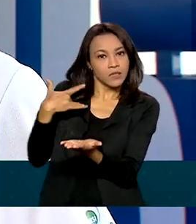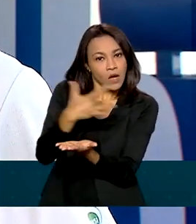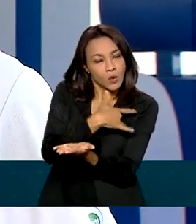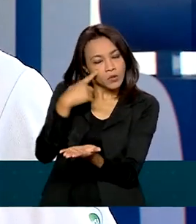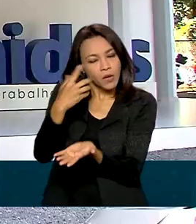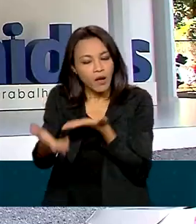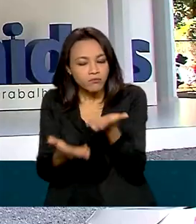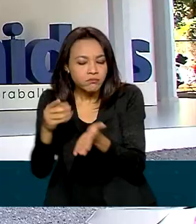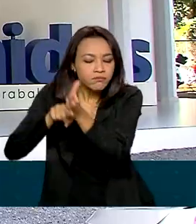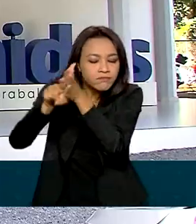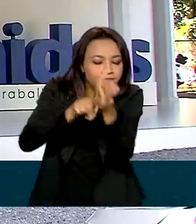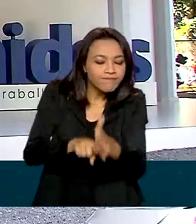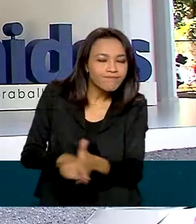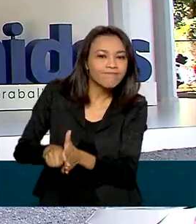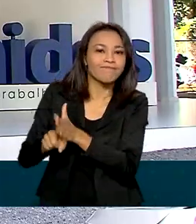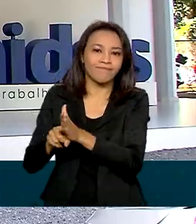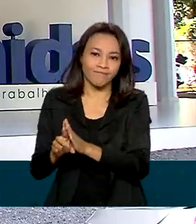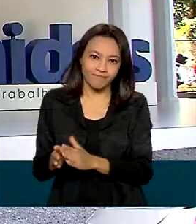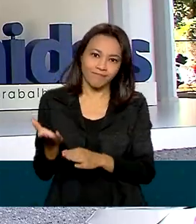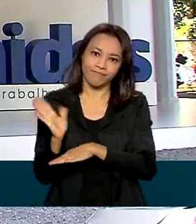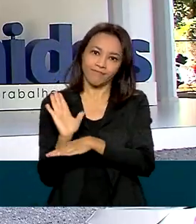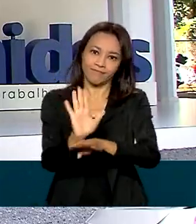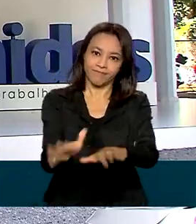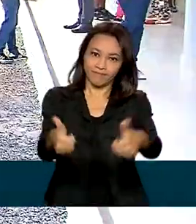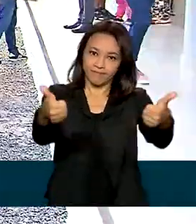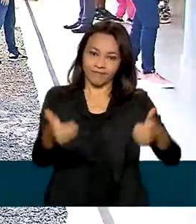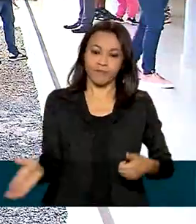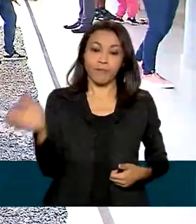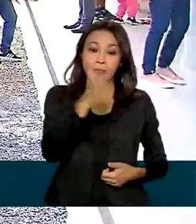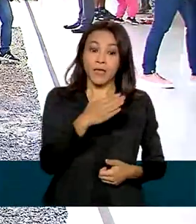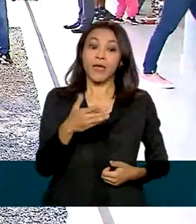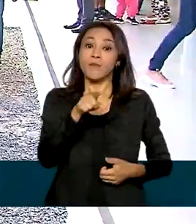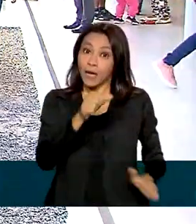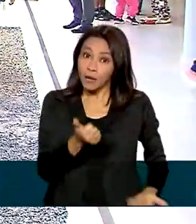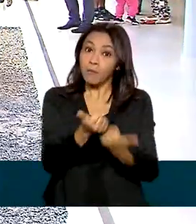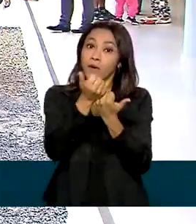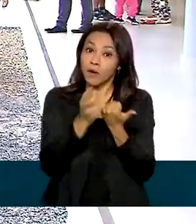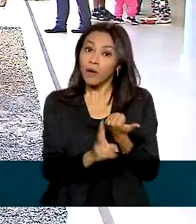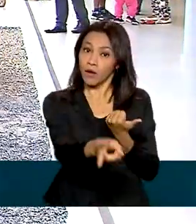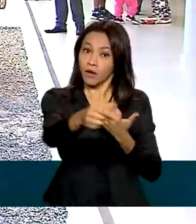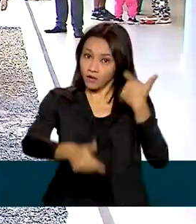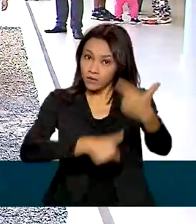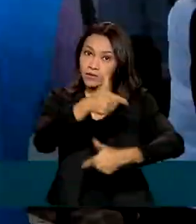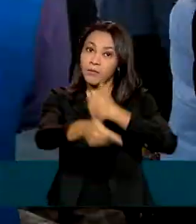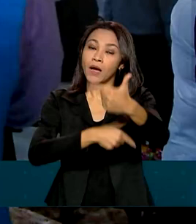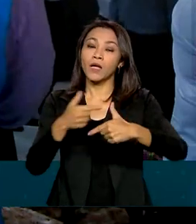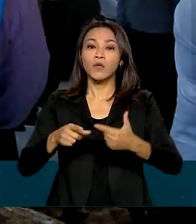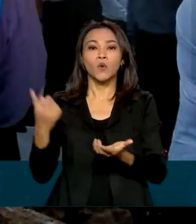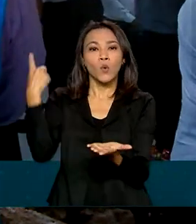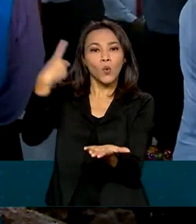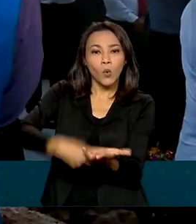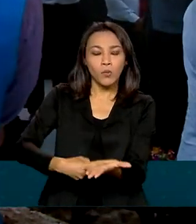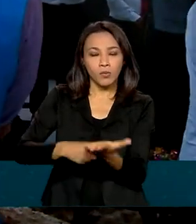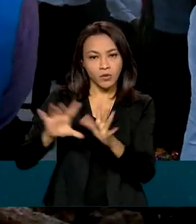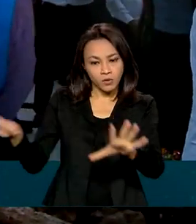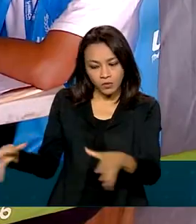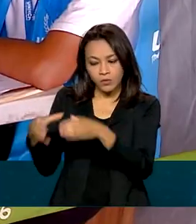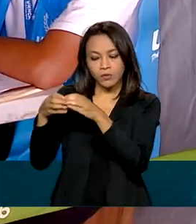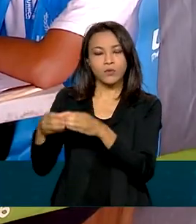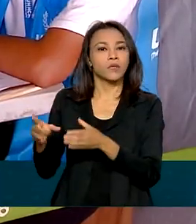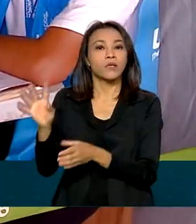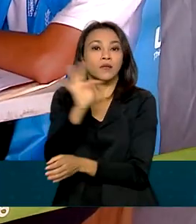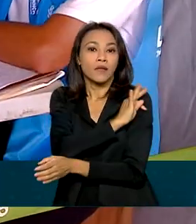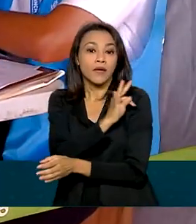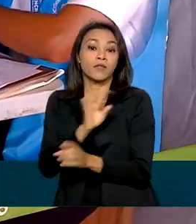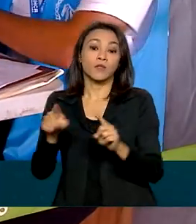necessários. E para fortalecer ainda mais as ações, um acordo de cooperação técnica com o Autocomissariado das